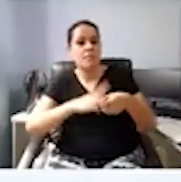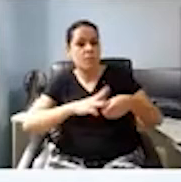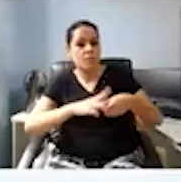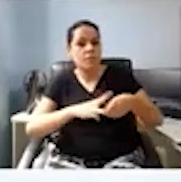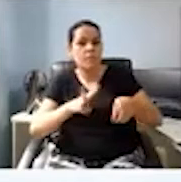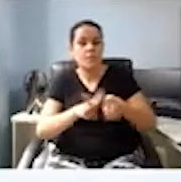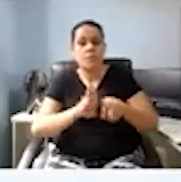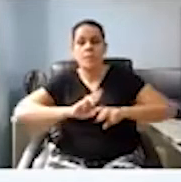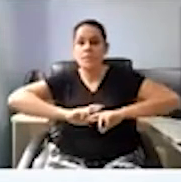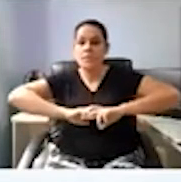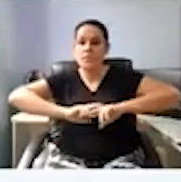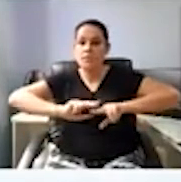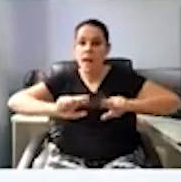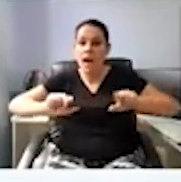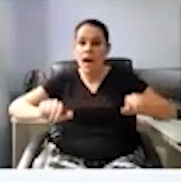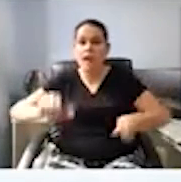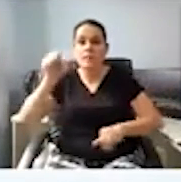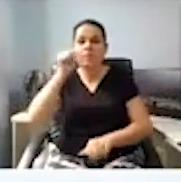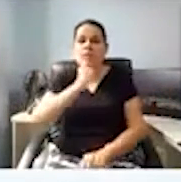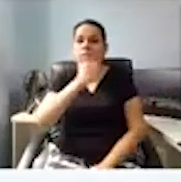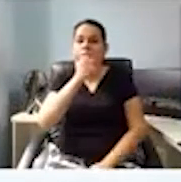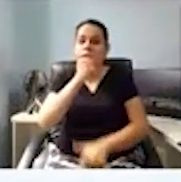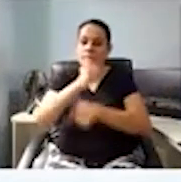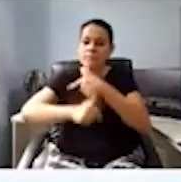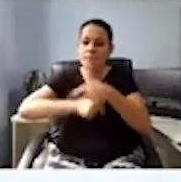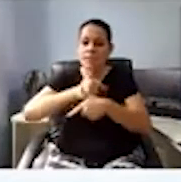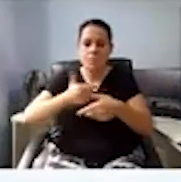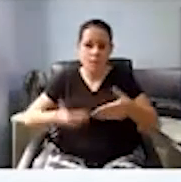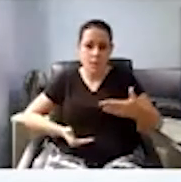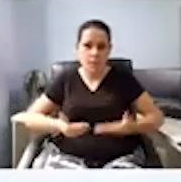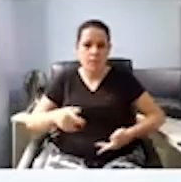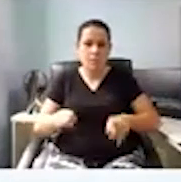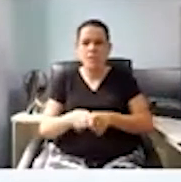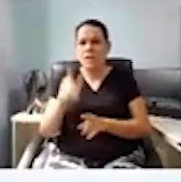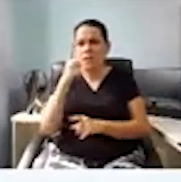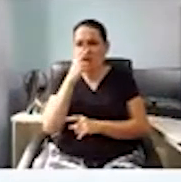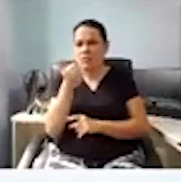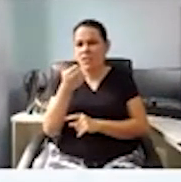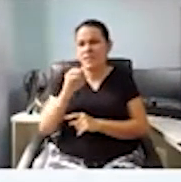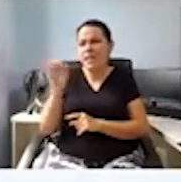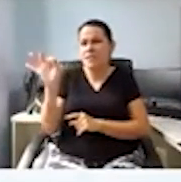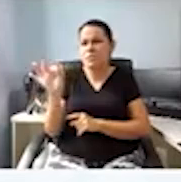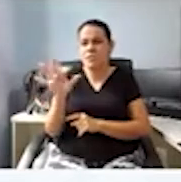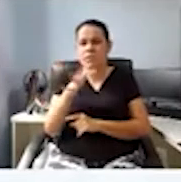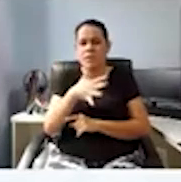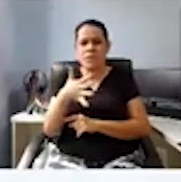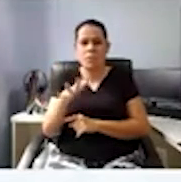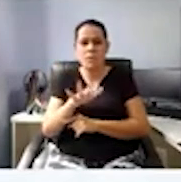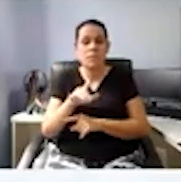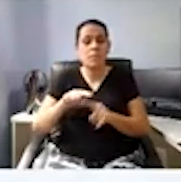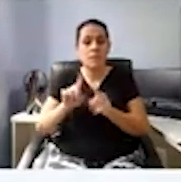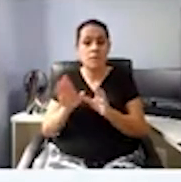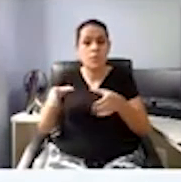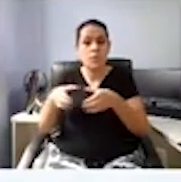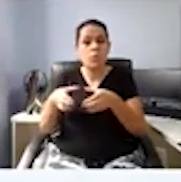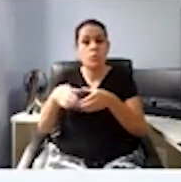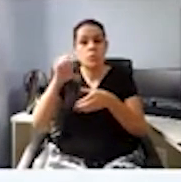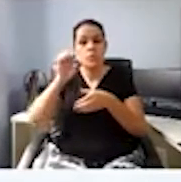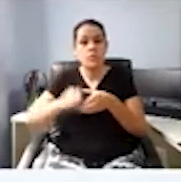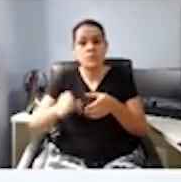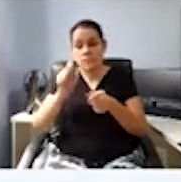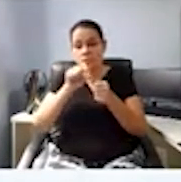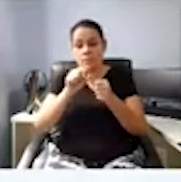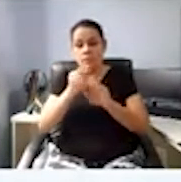nós temos vários trabalhadores, é um grupo pequeno, não chega acho que a 10%, mas temos esse grupo afastado,